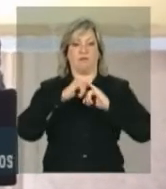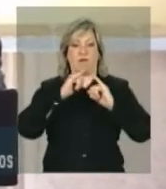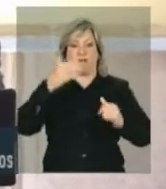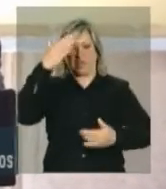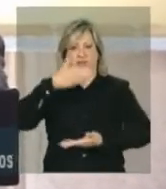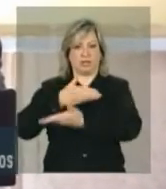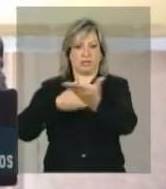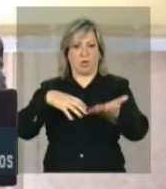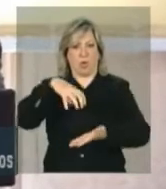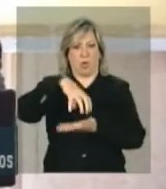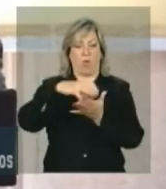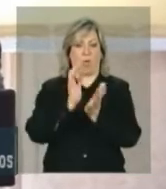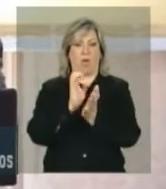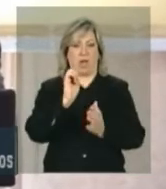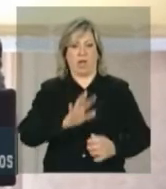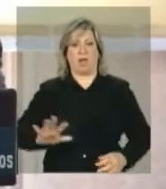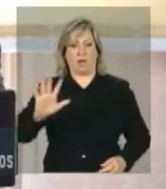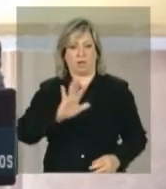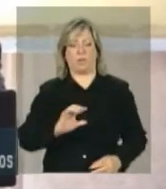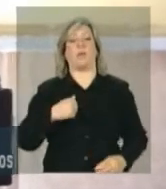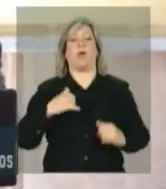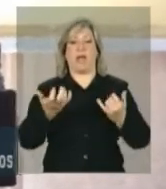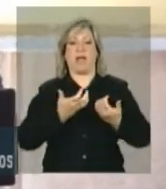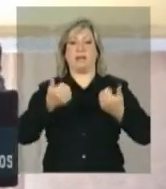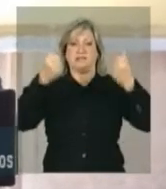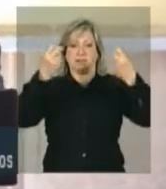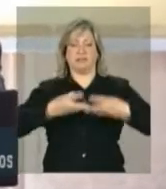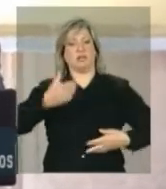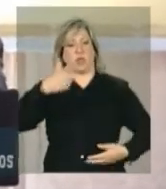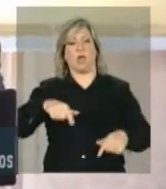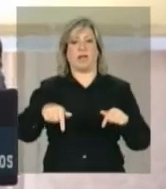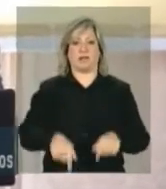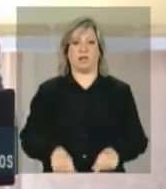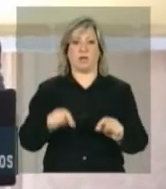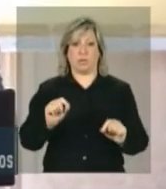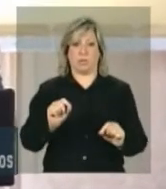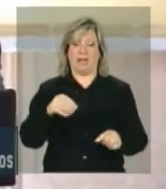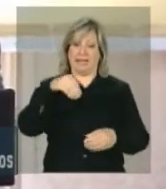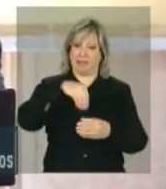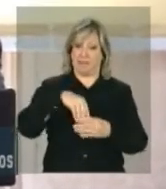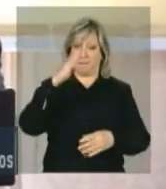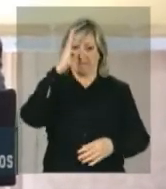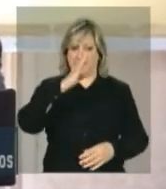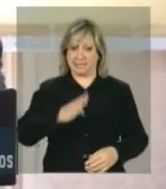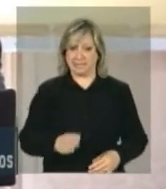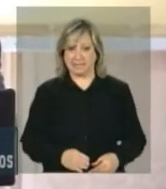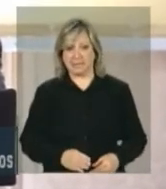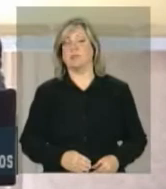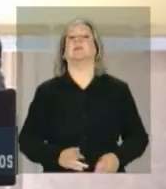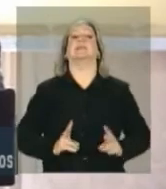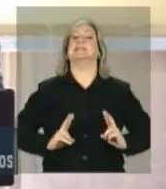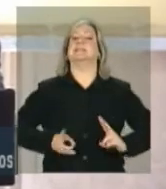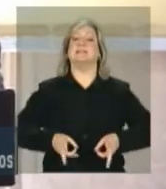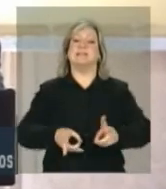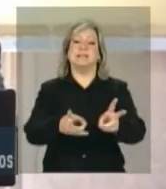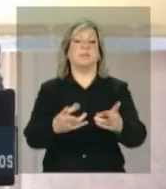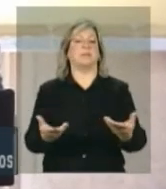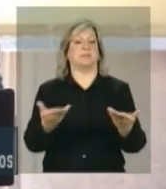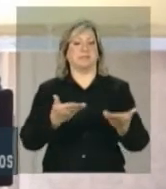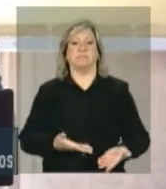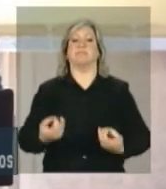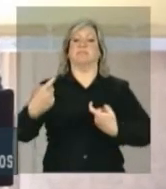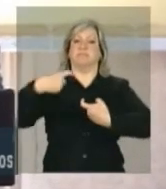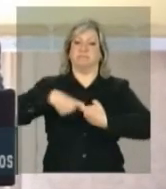Europeia e quero externar novamente aqui que o Brasil será sempre um parceiro